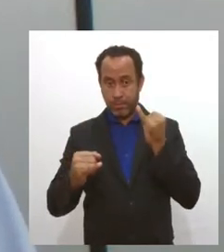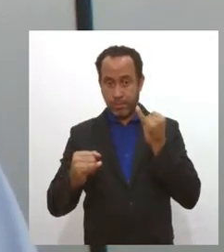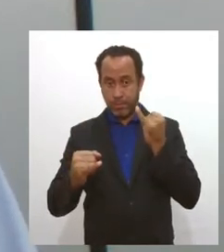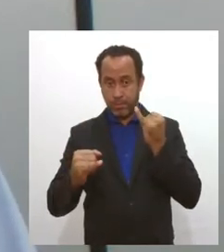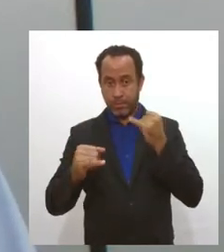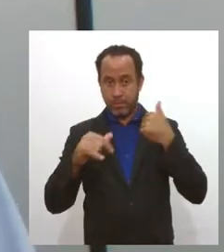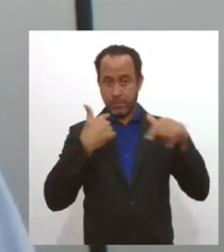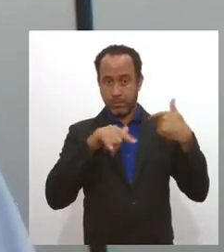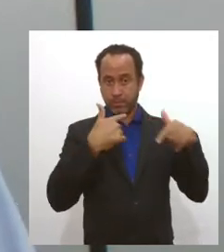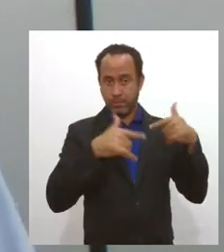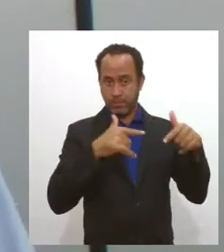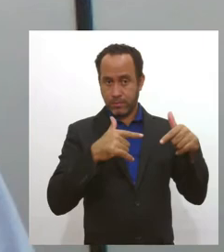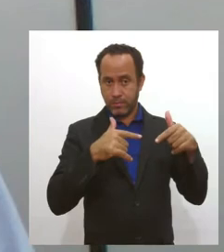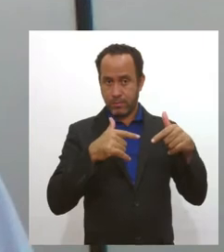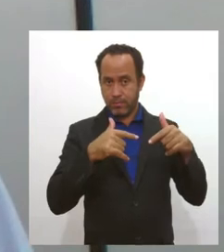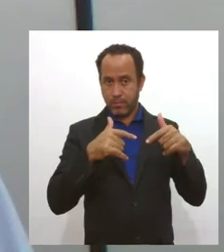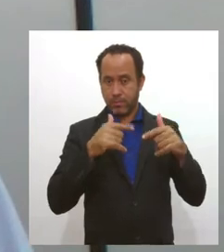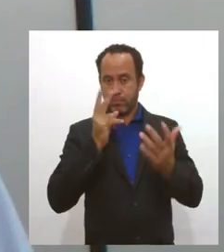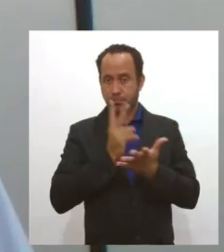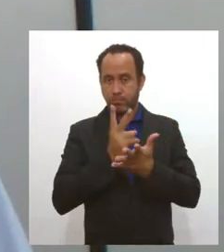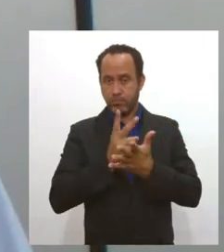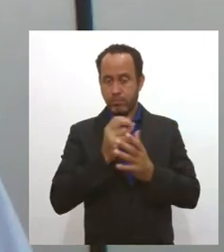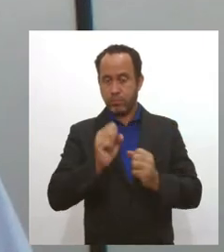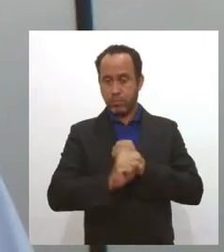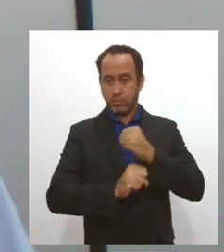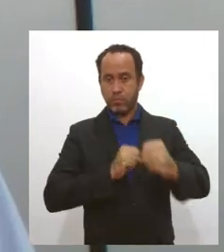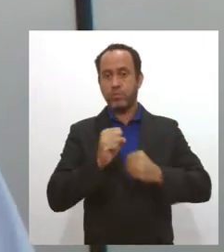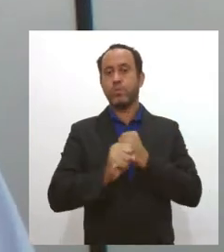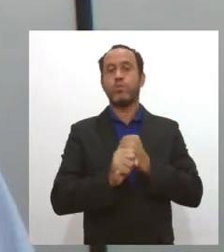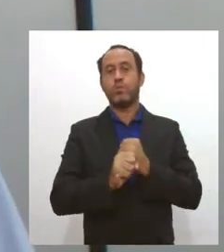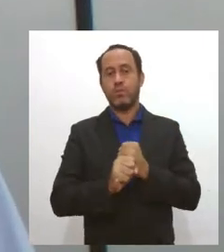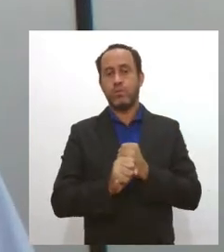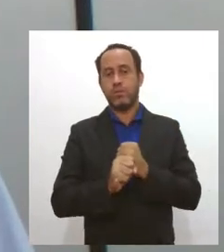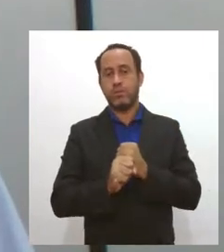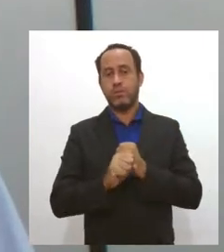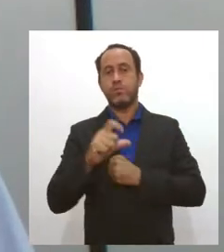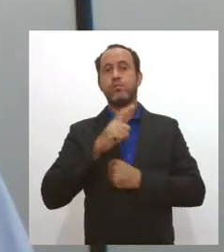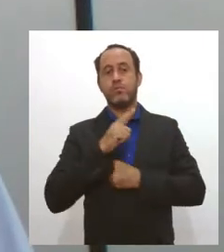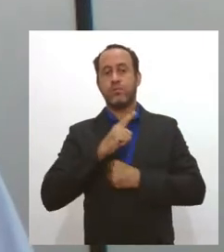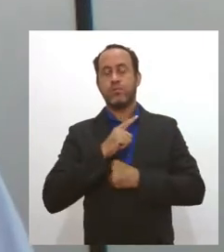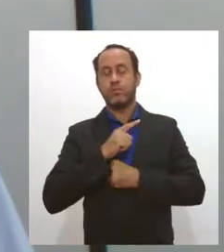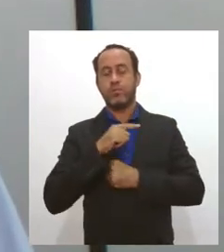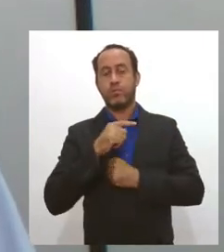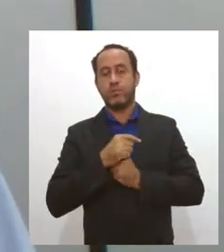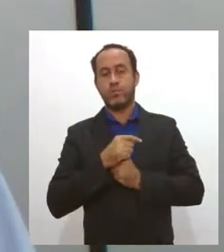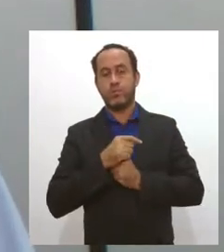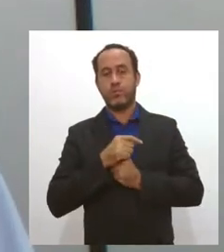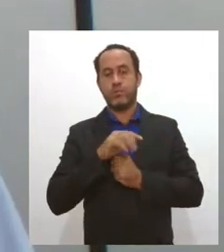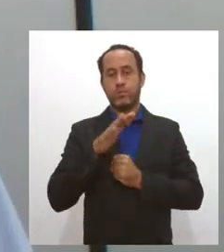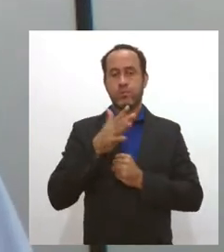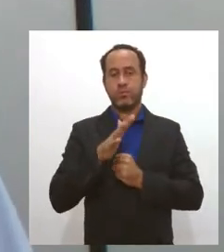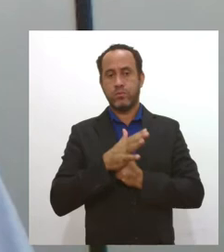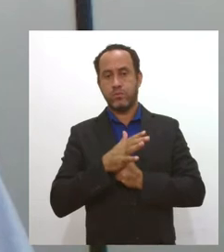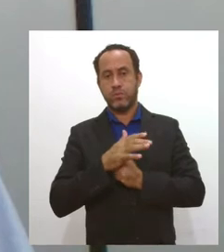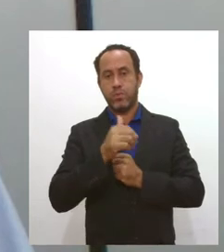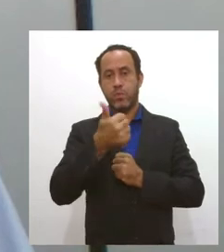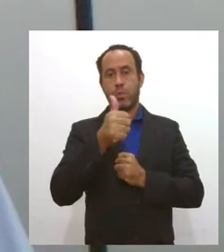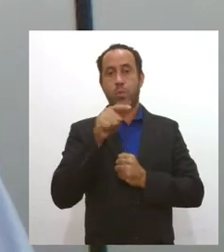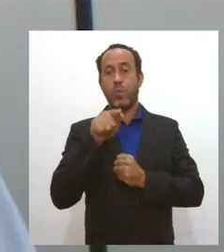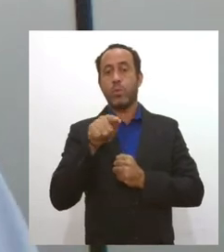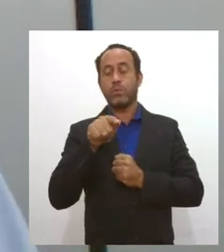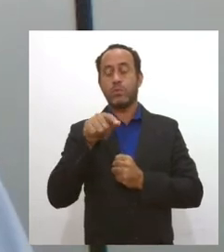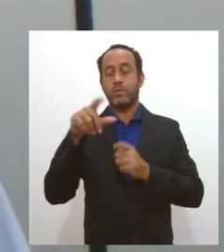emprego fixo por ano. nós temos em torno de 11 mil